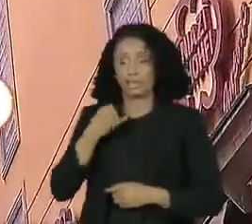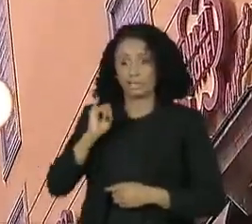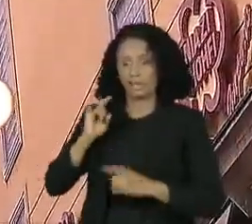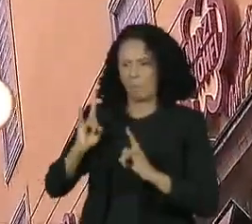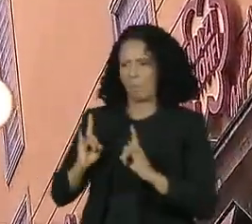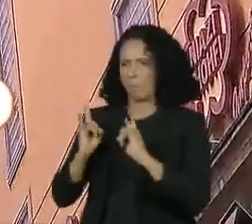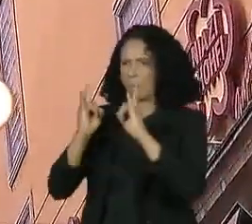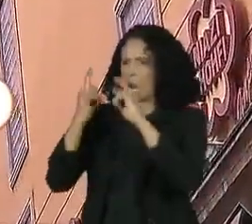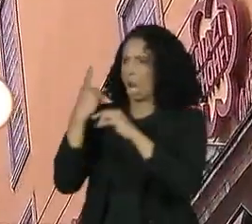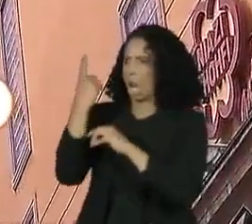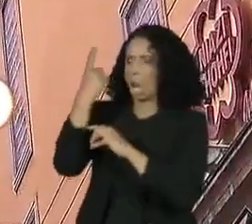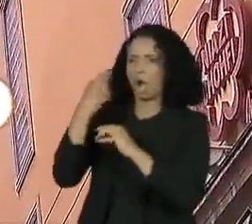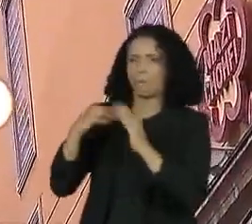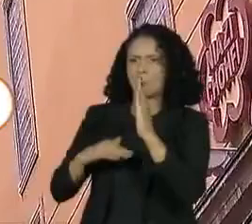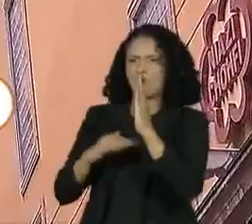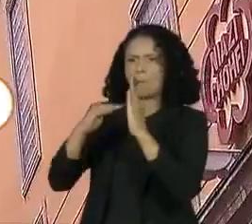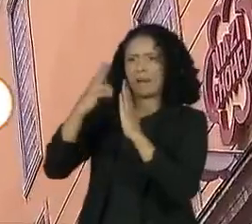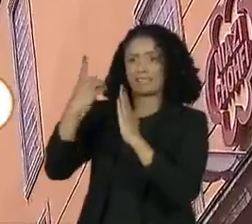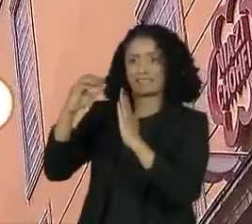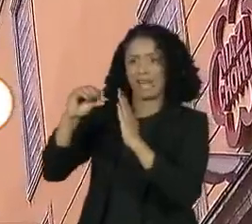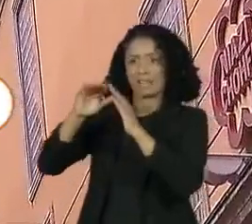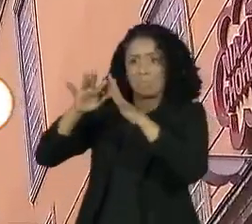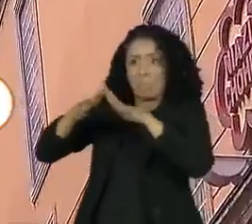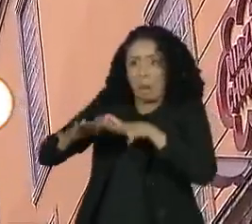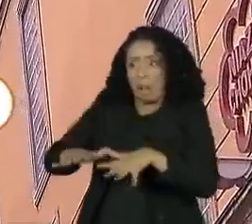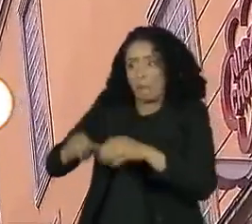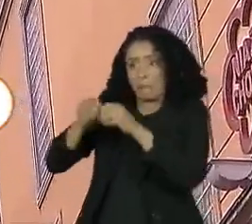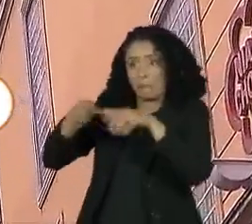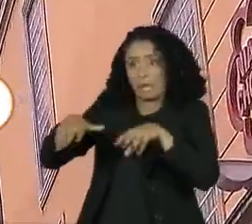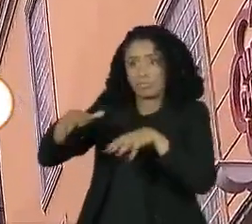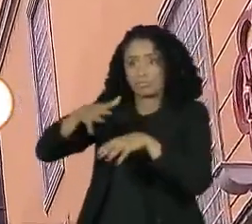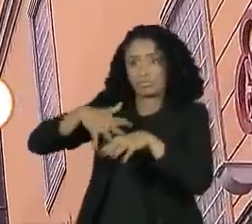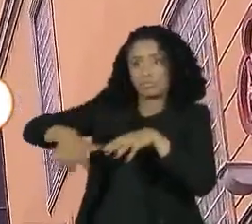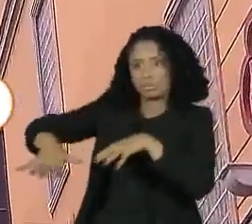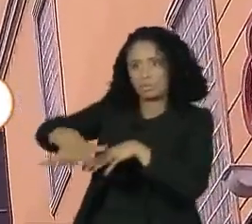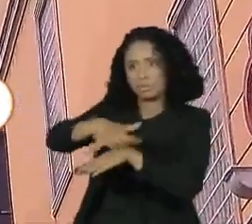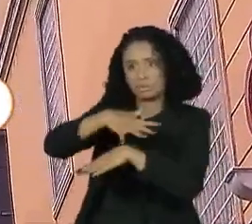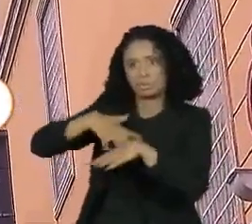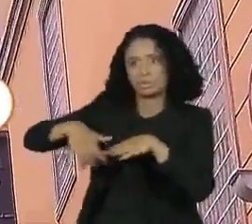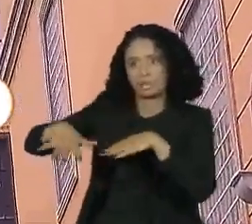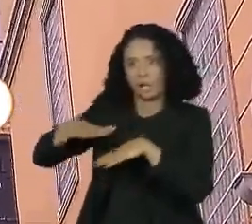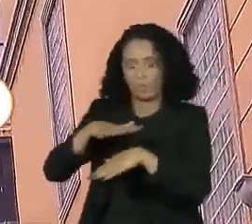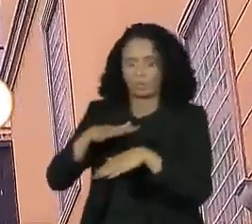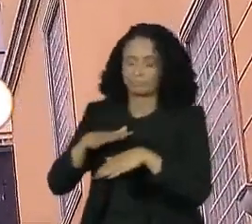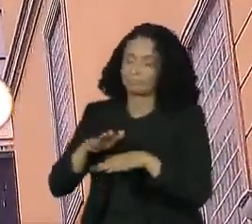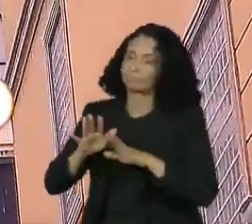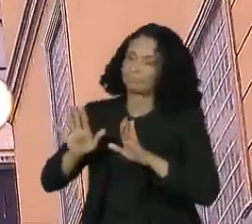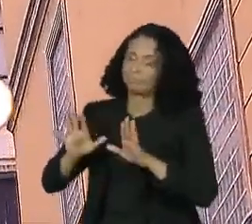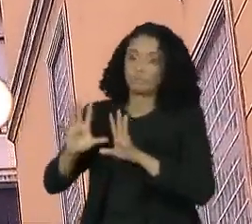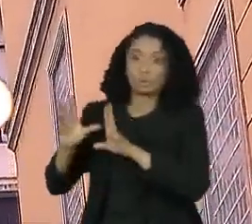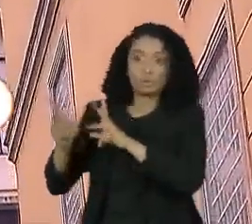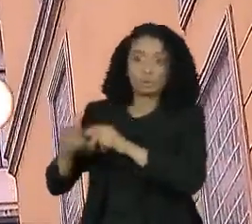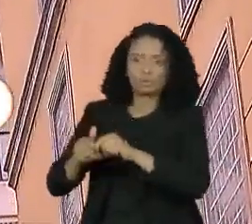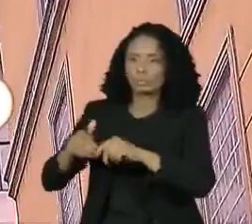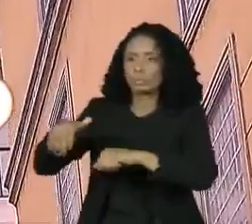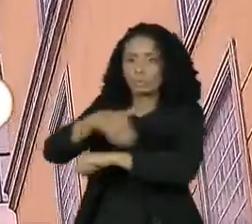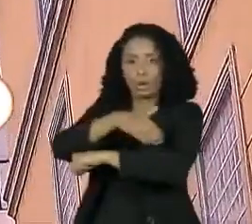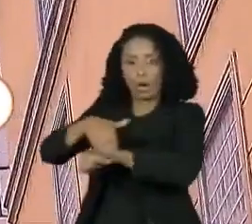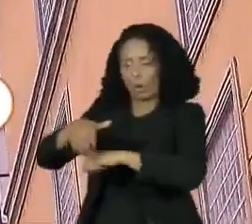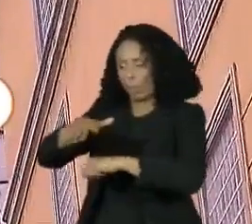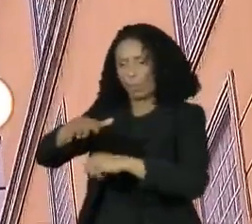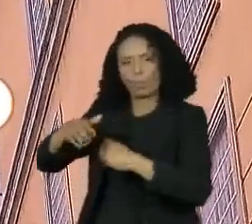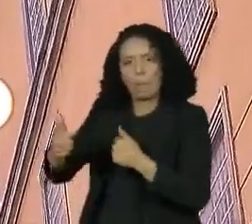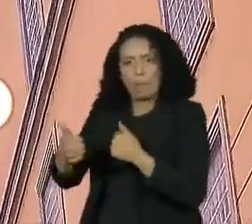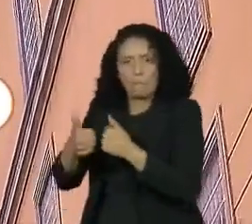10 andares venha a desabar. Por isso, toda essa área aqui ao redor do incêndio ainda permanece fechada durante essa quinta